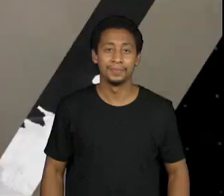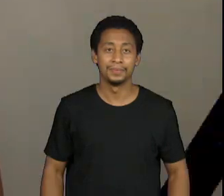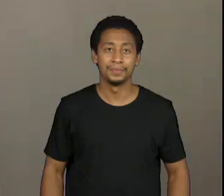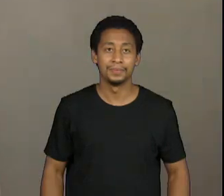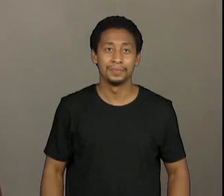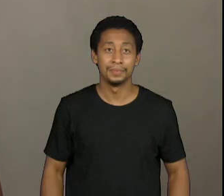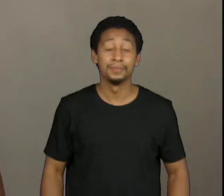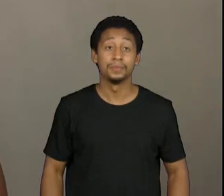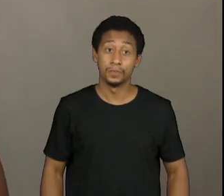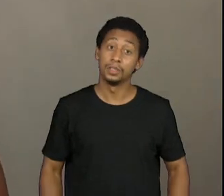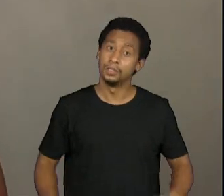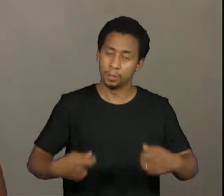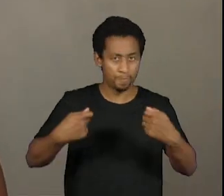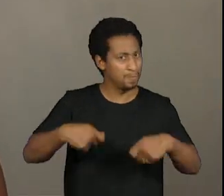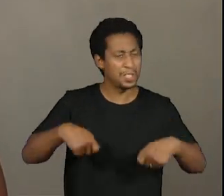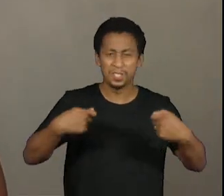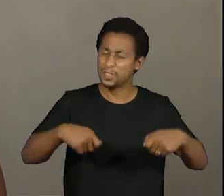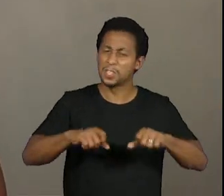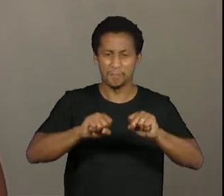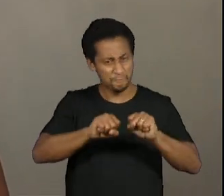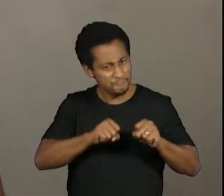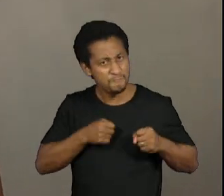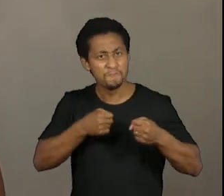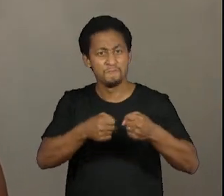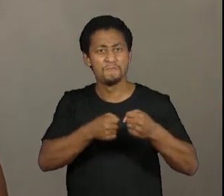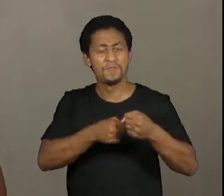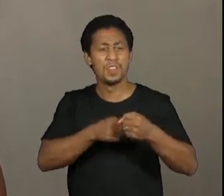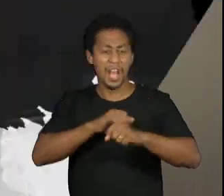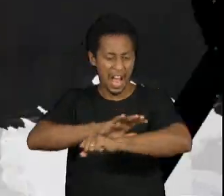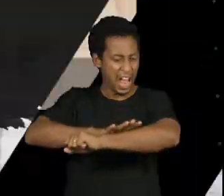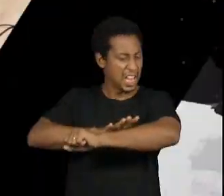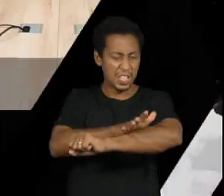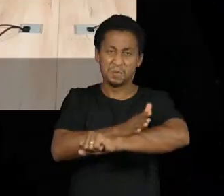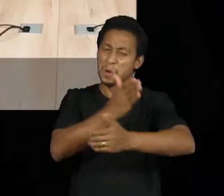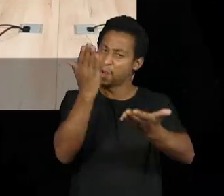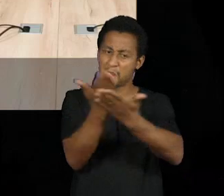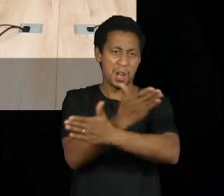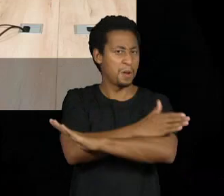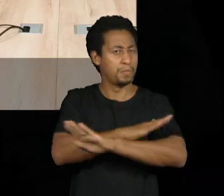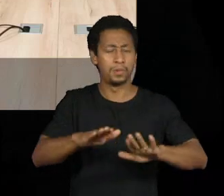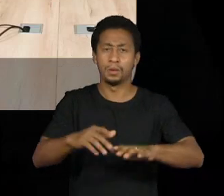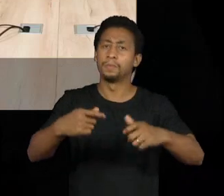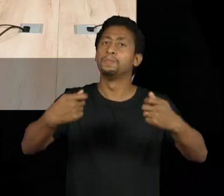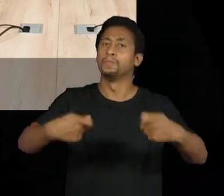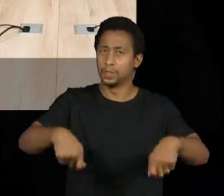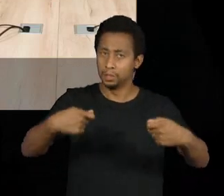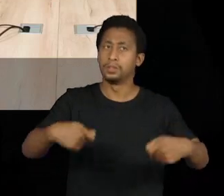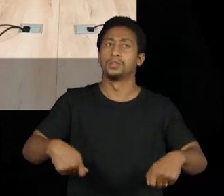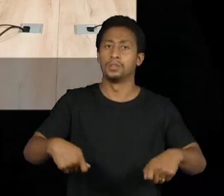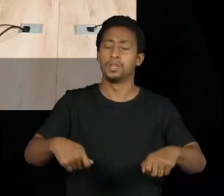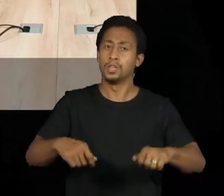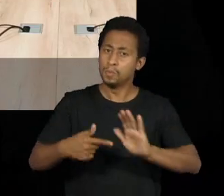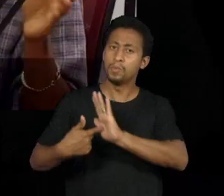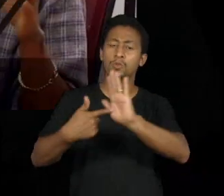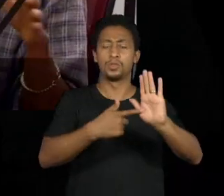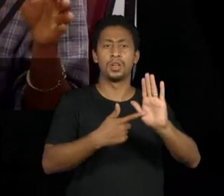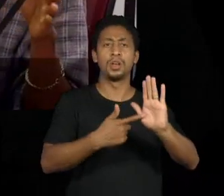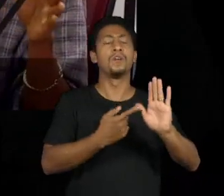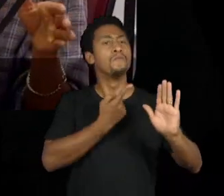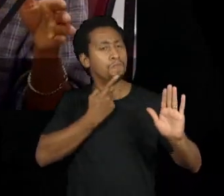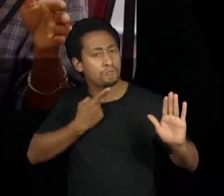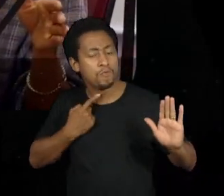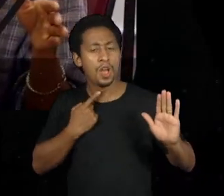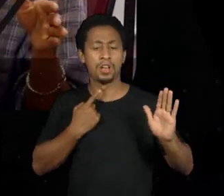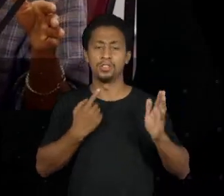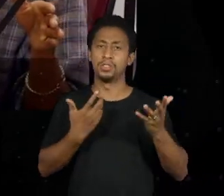A gente tem que furar mesmo essa bolha do racismo e a gente tem que falar sobre coisas que a gente gosta, que a gente quer, que a gente tem